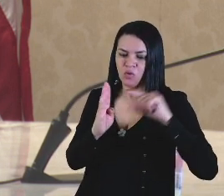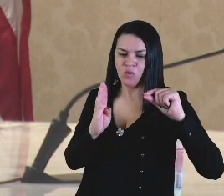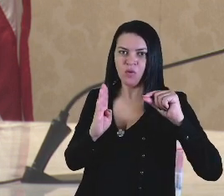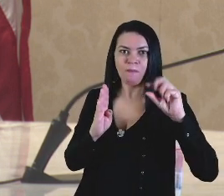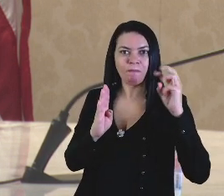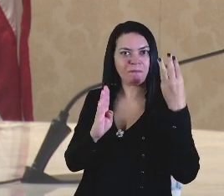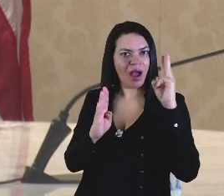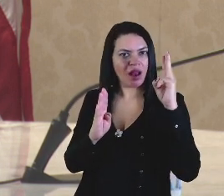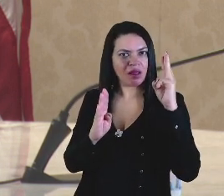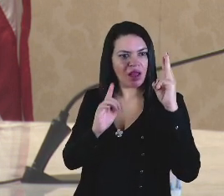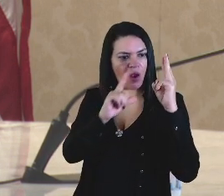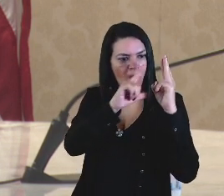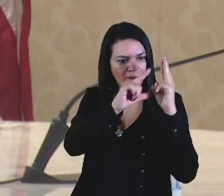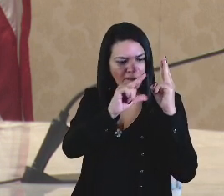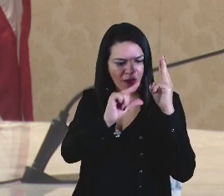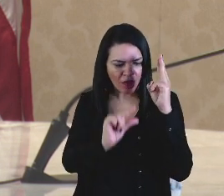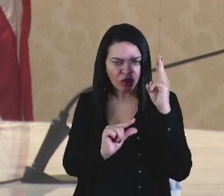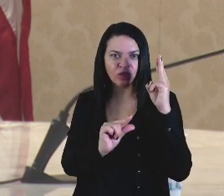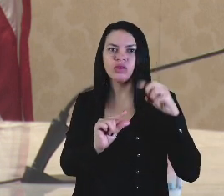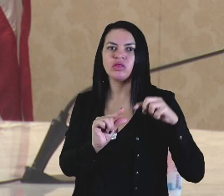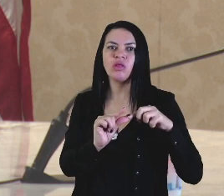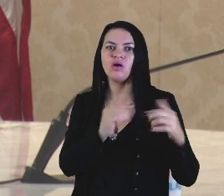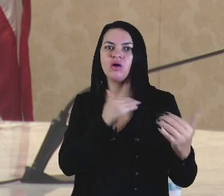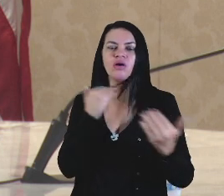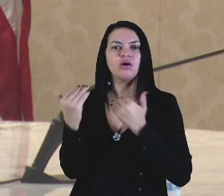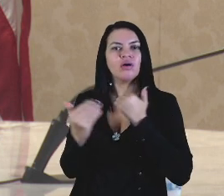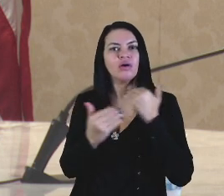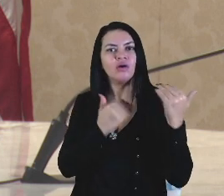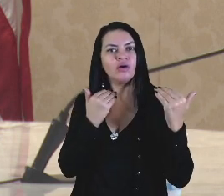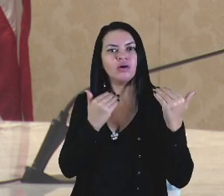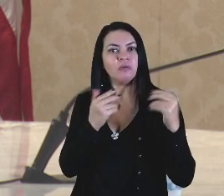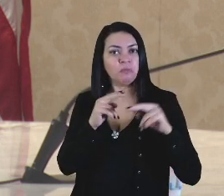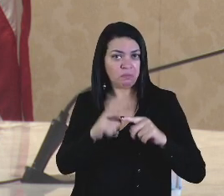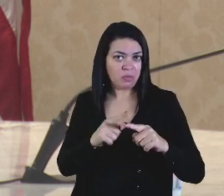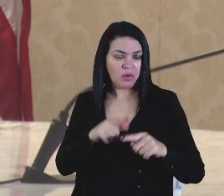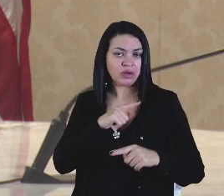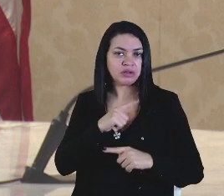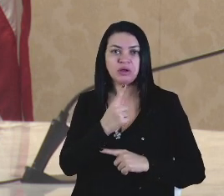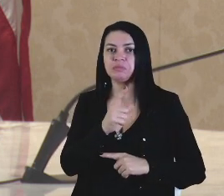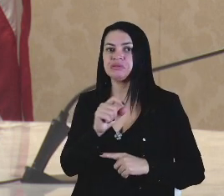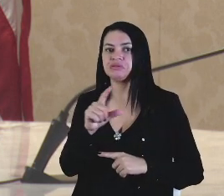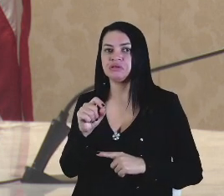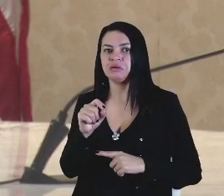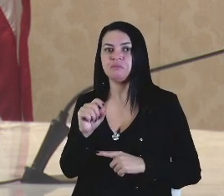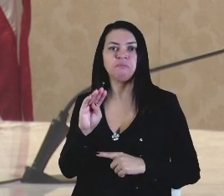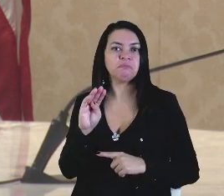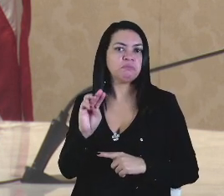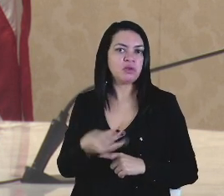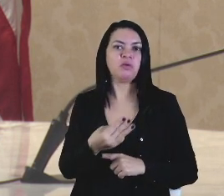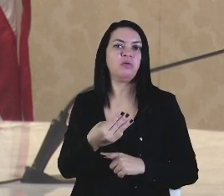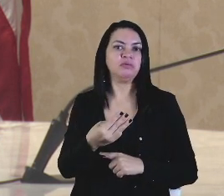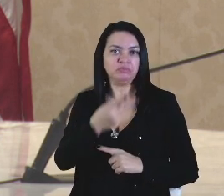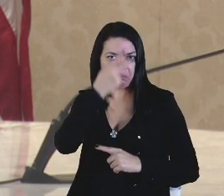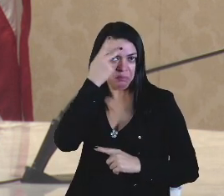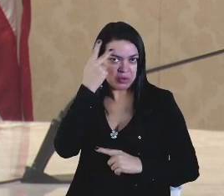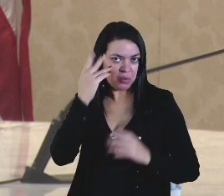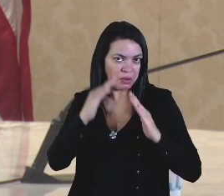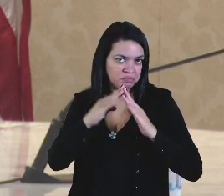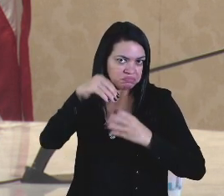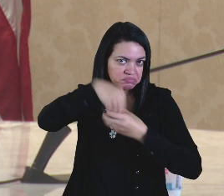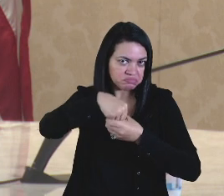relação ao tamanho da nossa população. Por 100 mil habitantes ou por milhão de habitantes, tanto faz. Este é um sinal